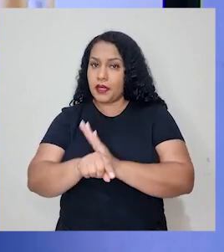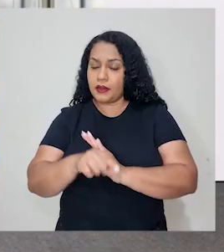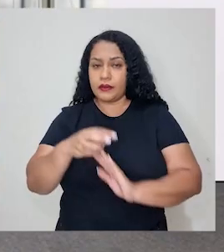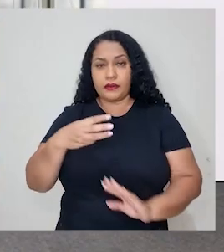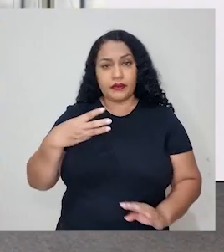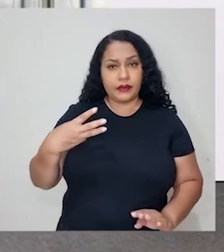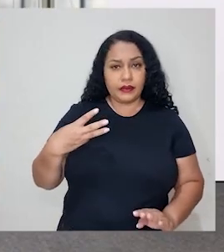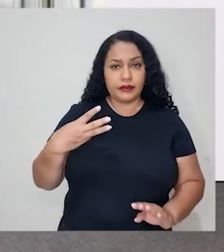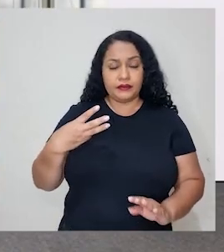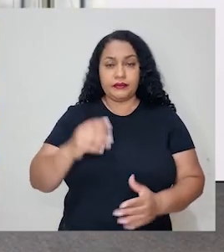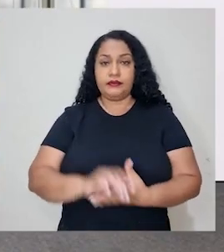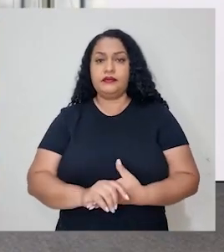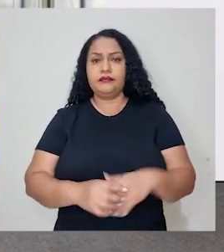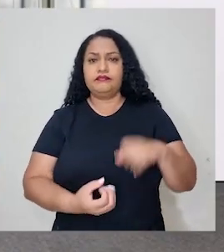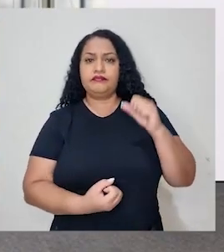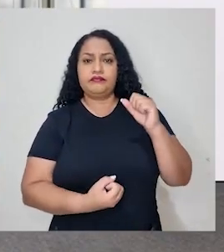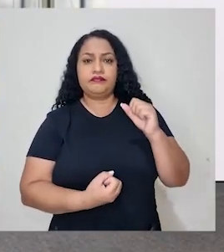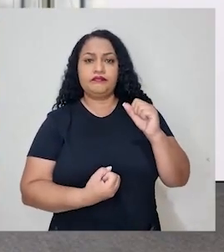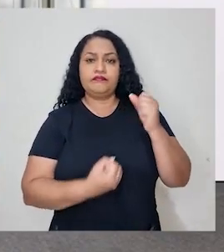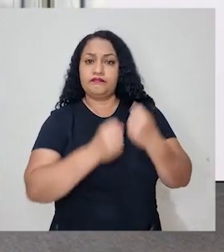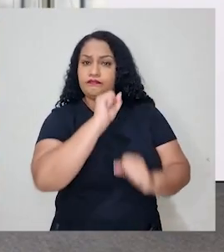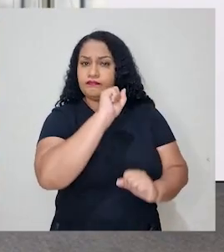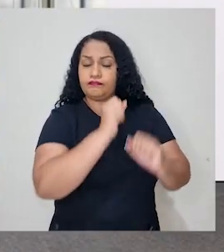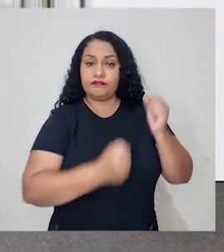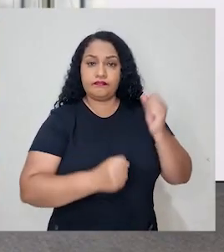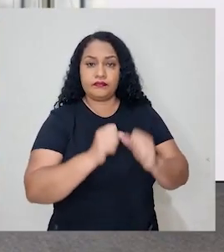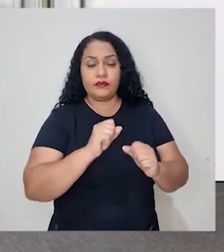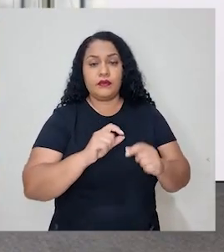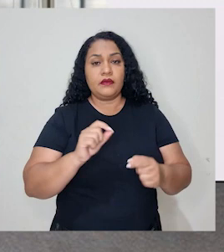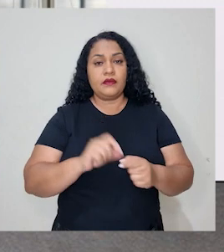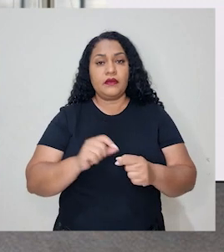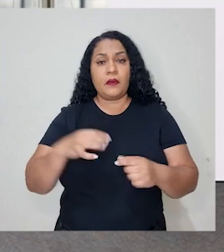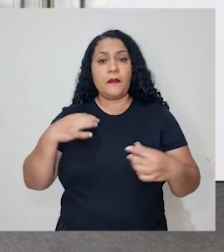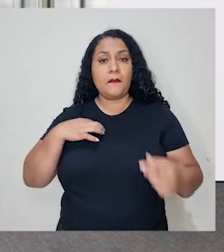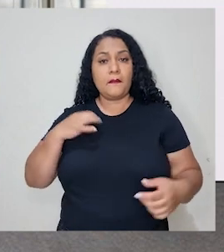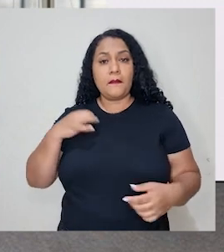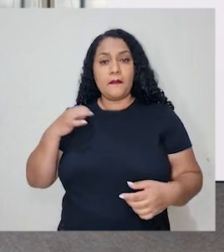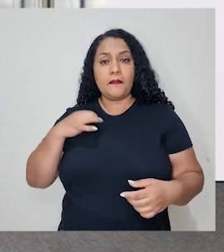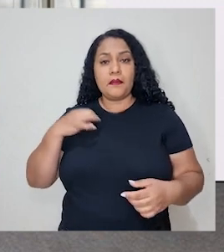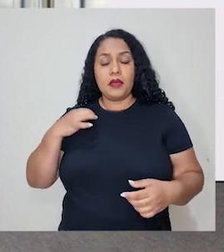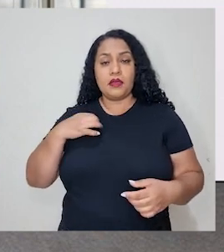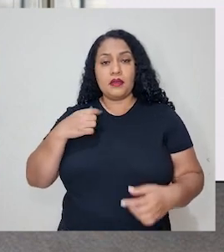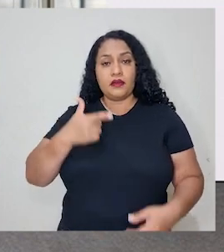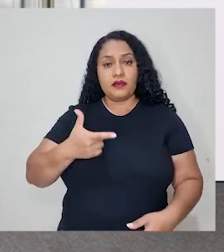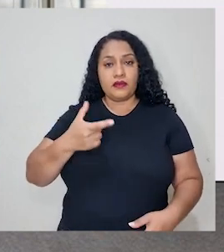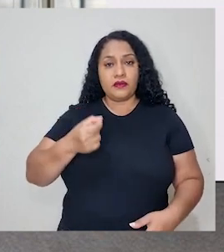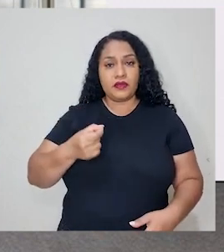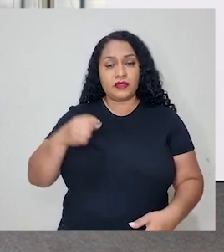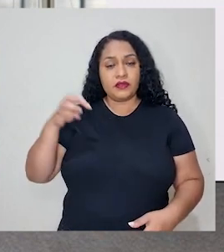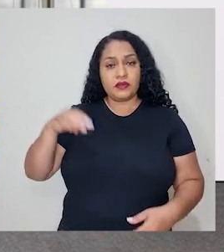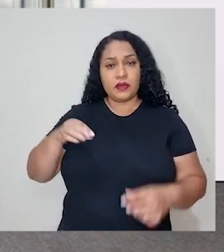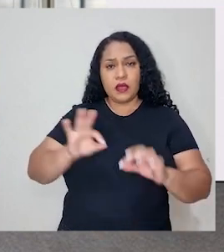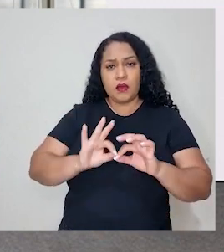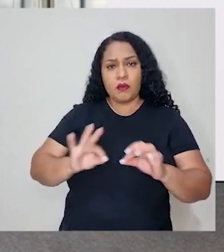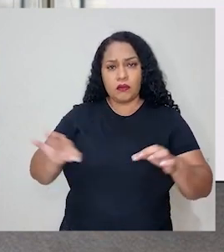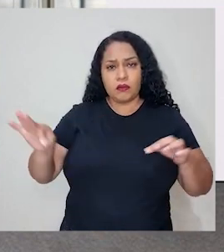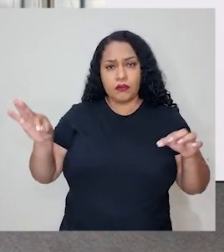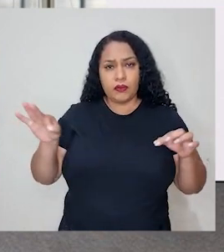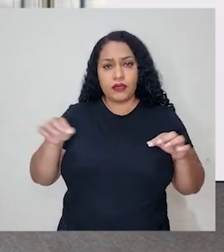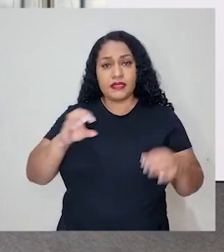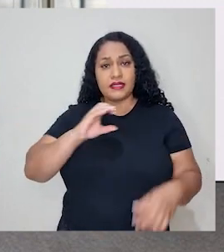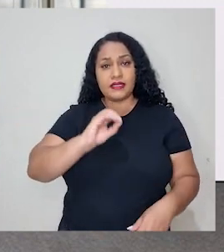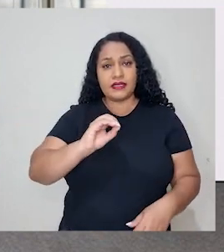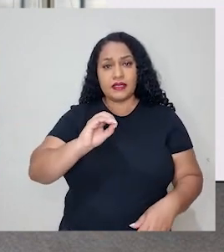Numa fábrica, uma máquina fabrica um tecido de 20 metros de comprimento e 0,4